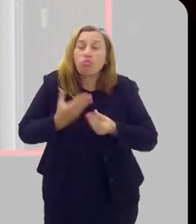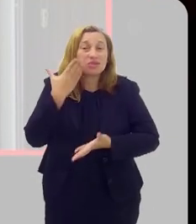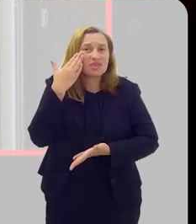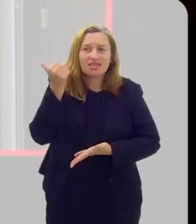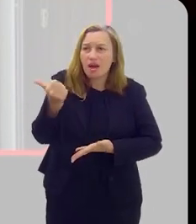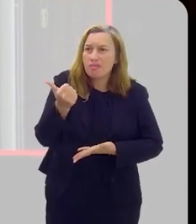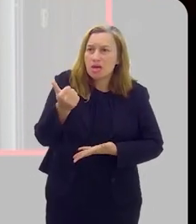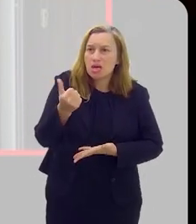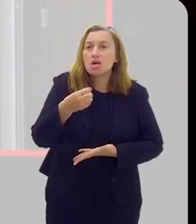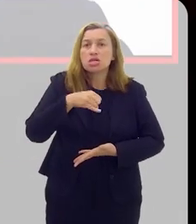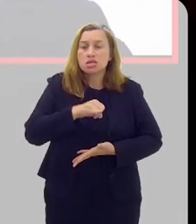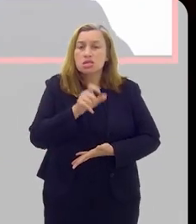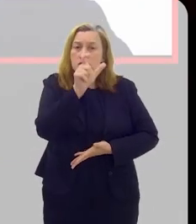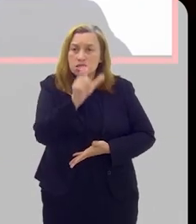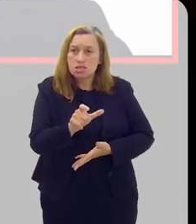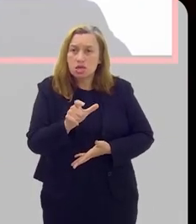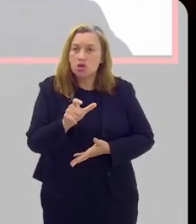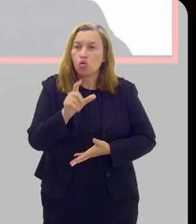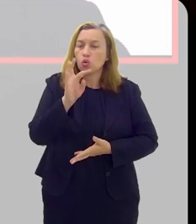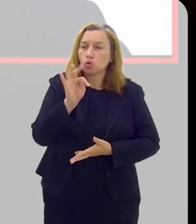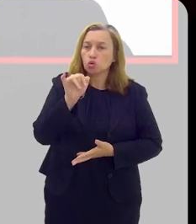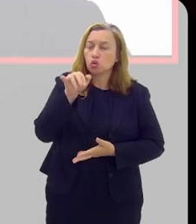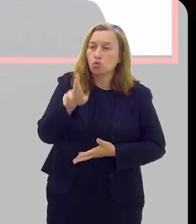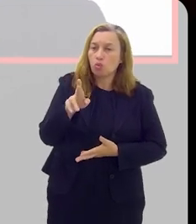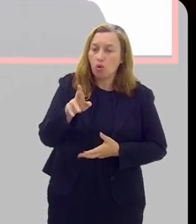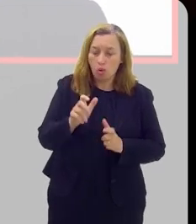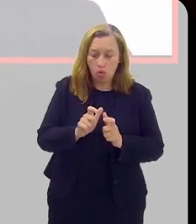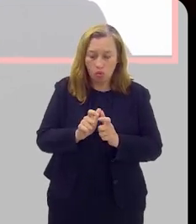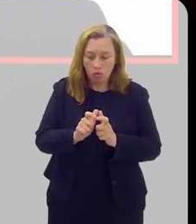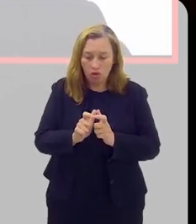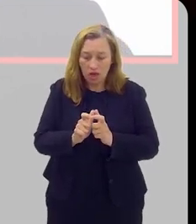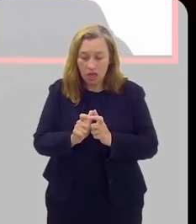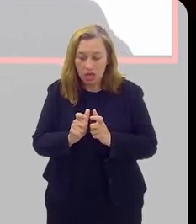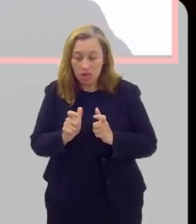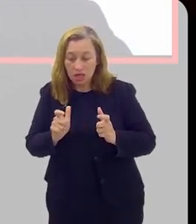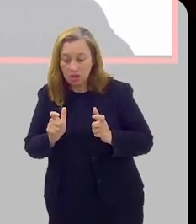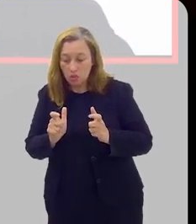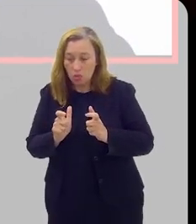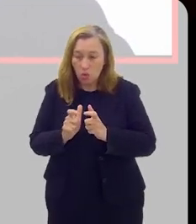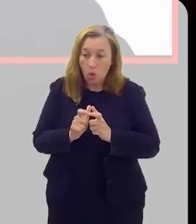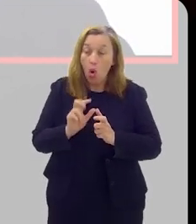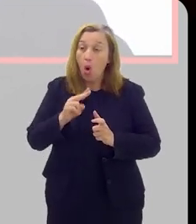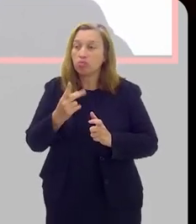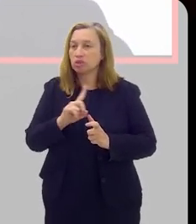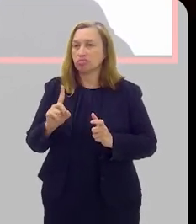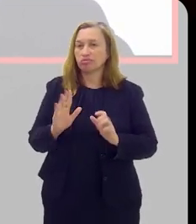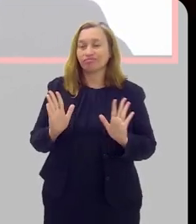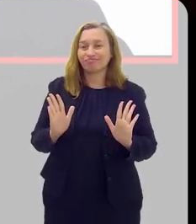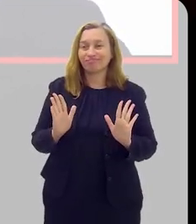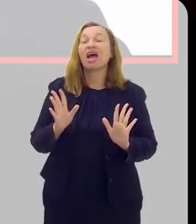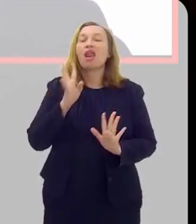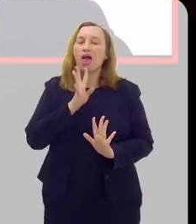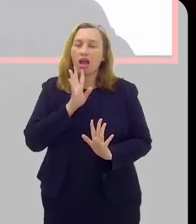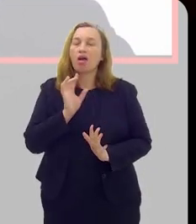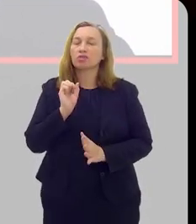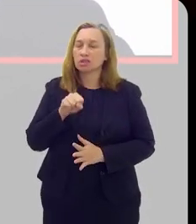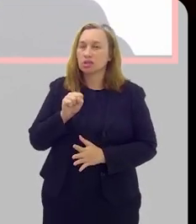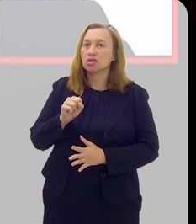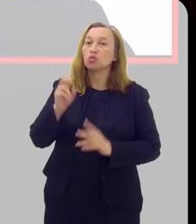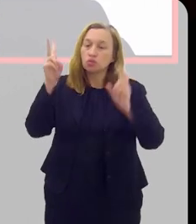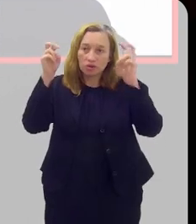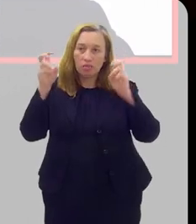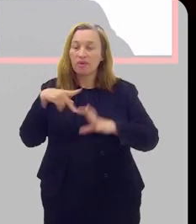saber se esse tumor vai ou não evoluir, né? É, e isso é um tema legal também, né?